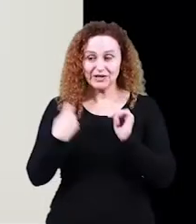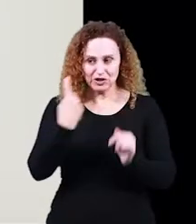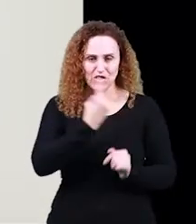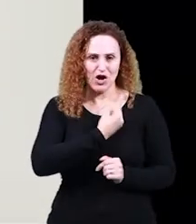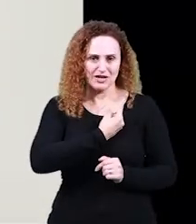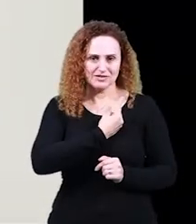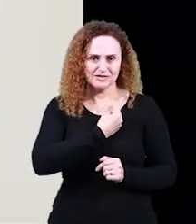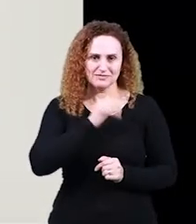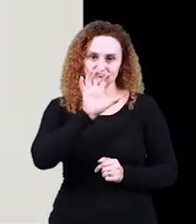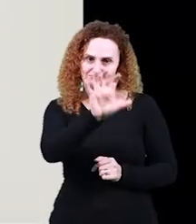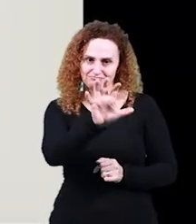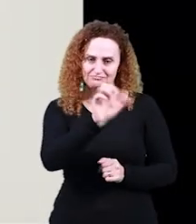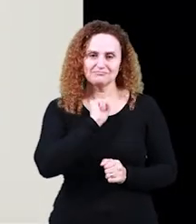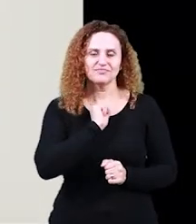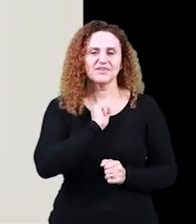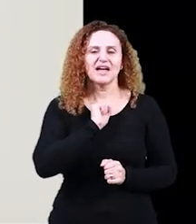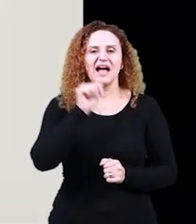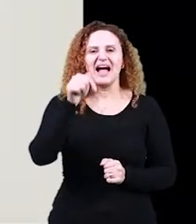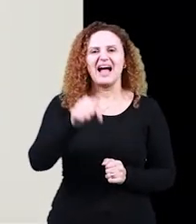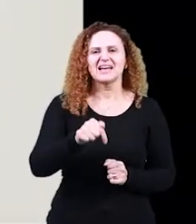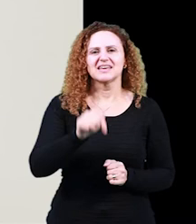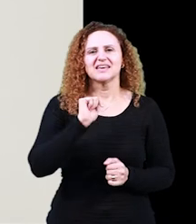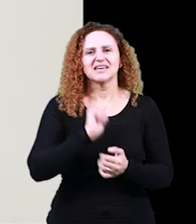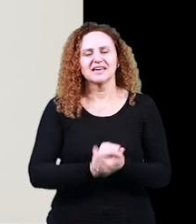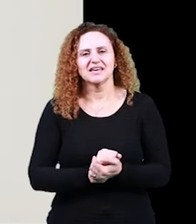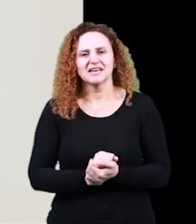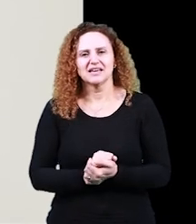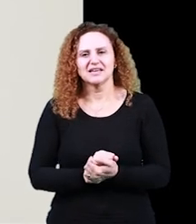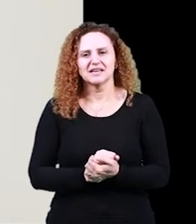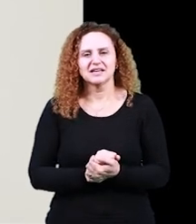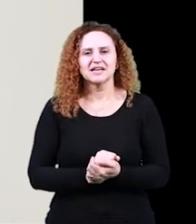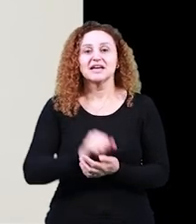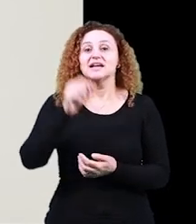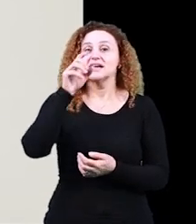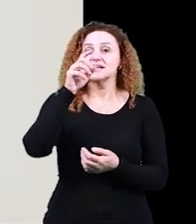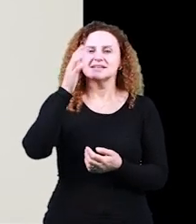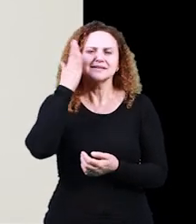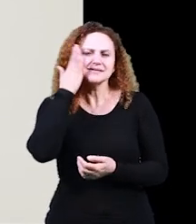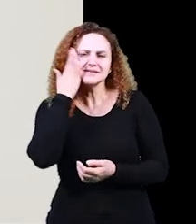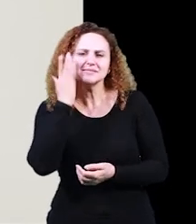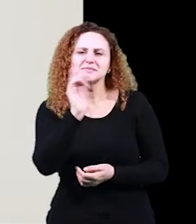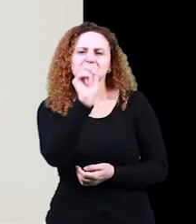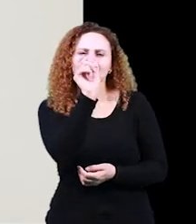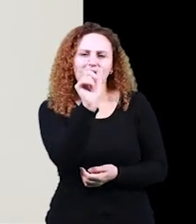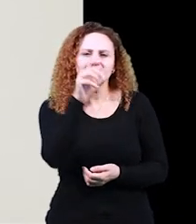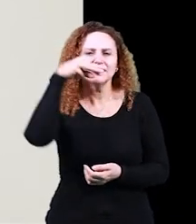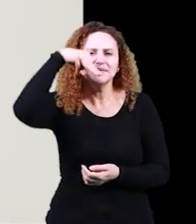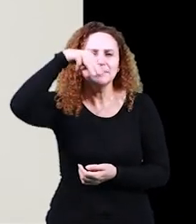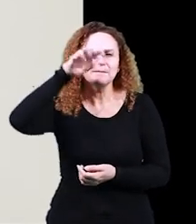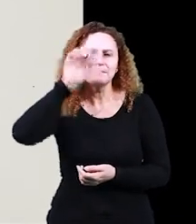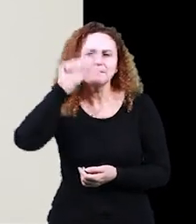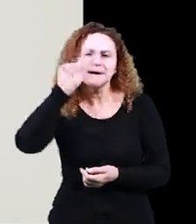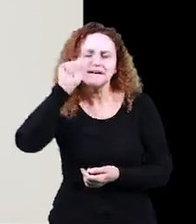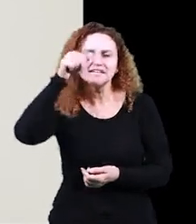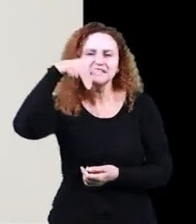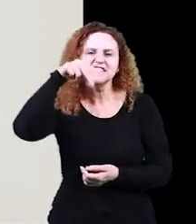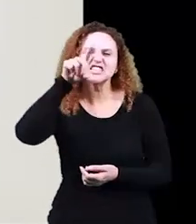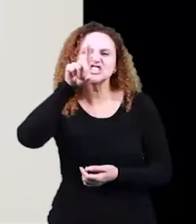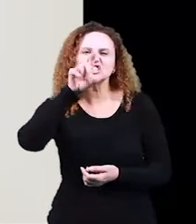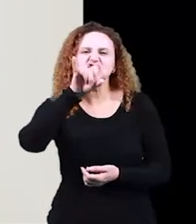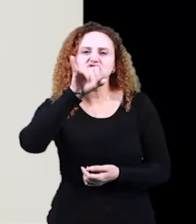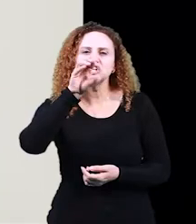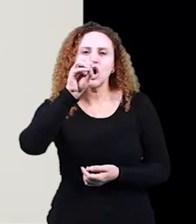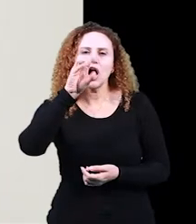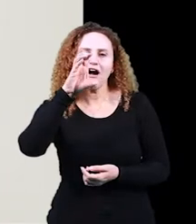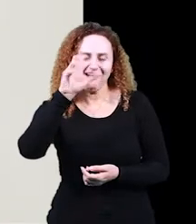na nossa região, nós chamamos aquele tubérculo branco de mandioca, né? Mas existem outras regiões que